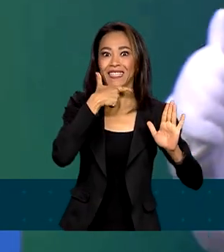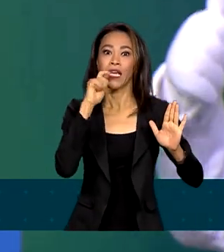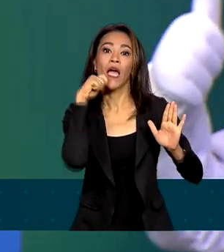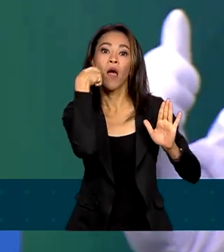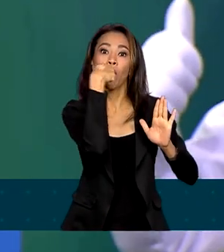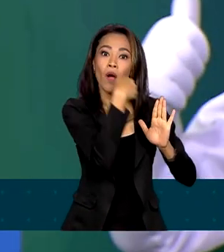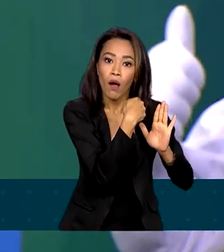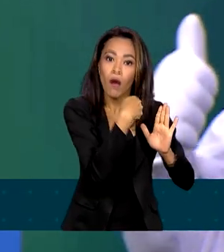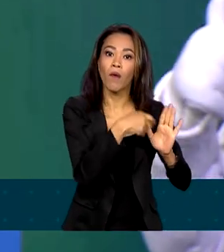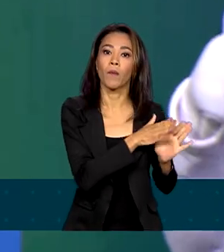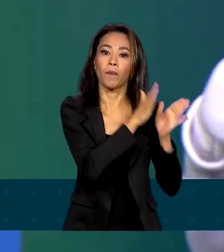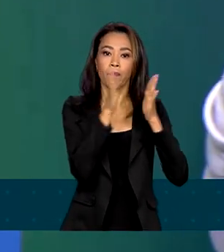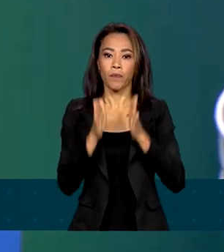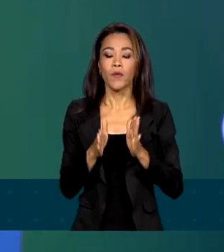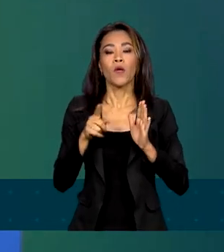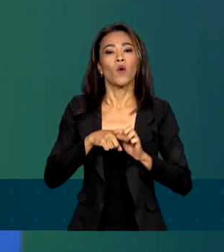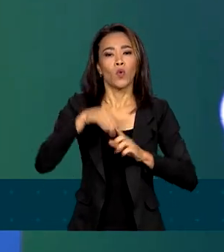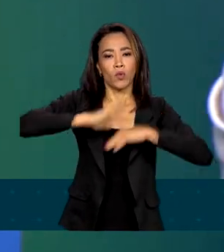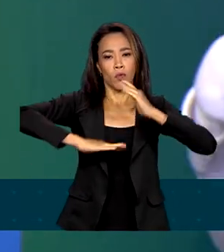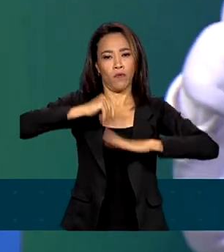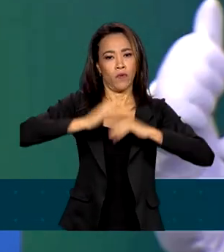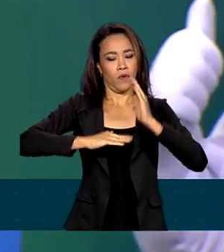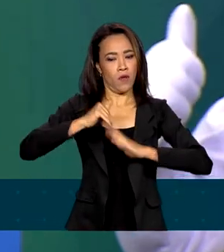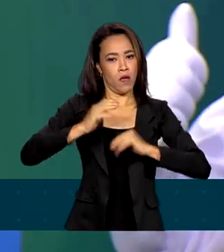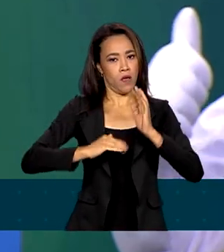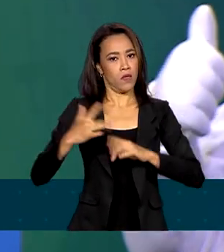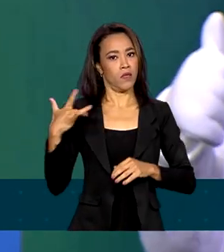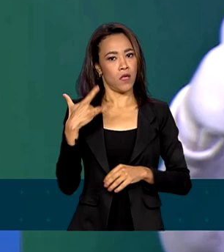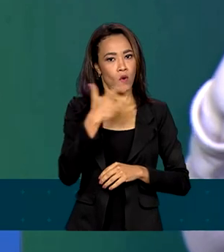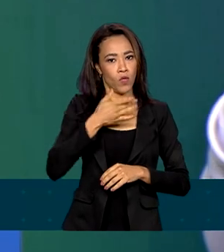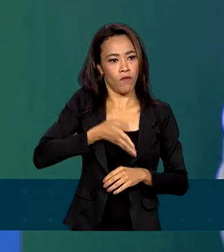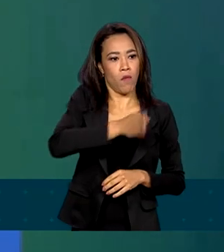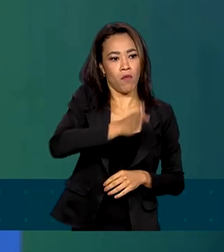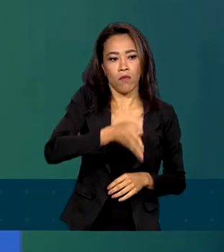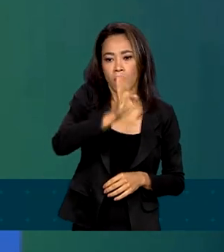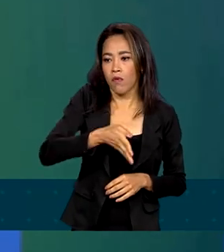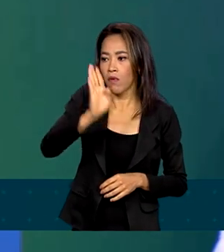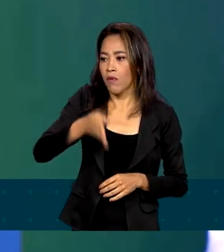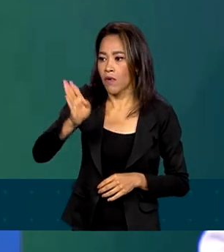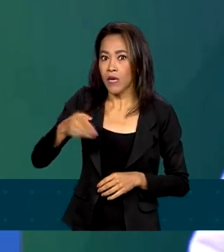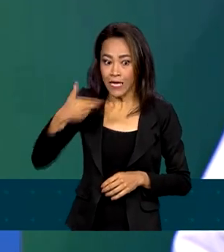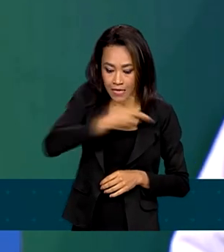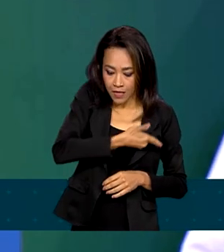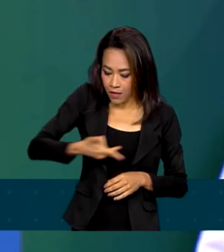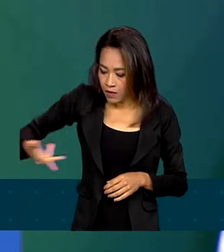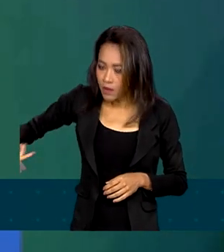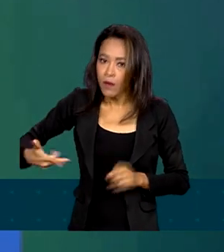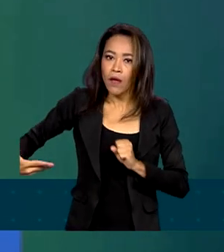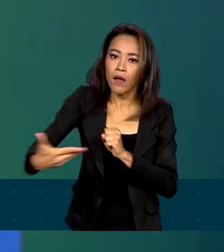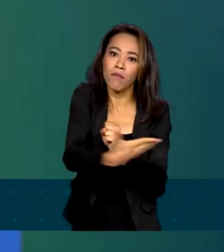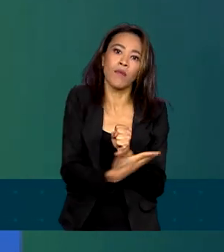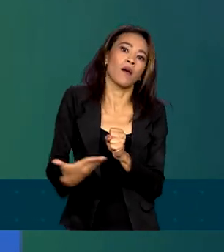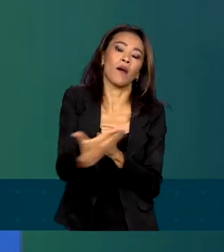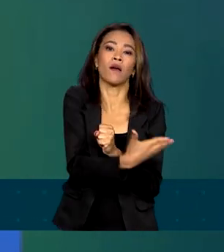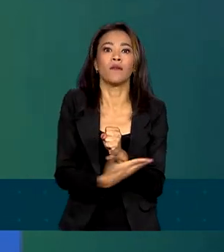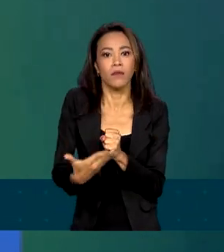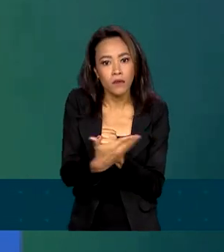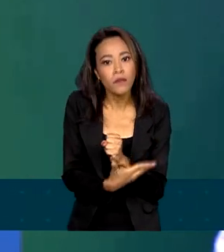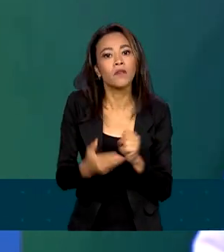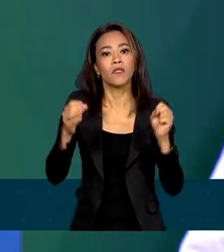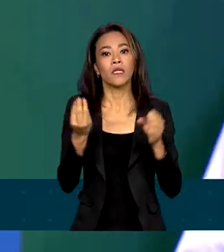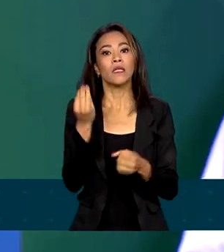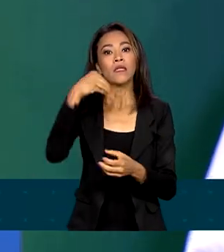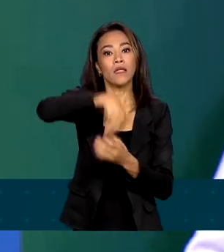aos agentes comunitários de saúde, ou seja, a base para a integralidade do nosso